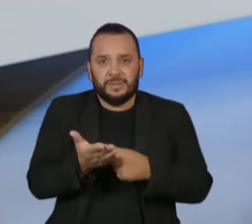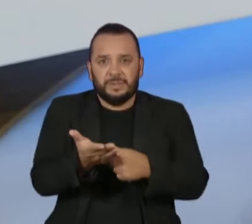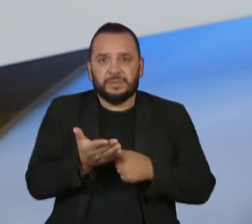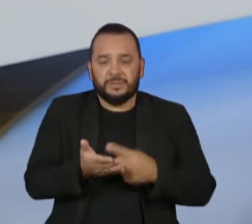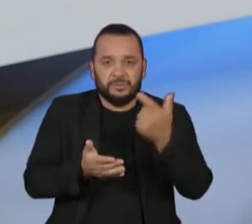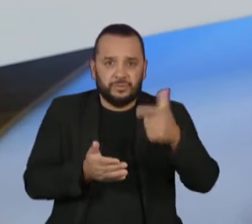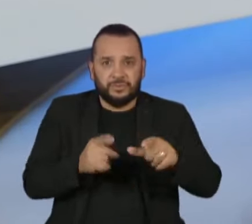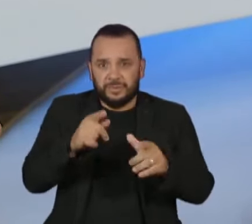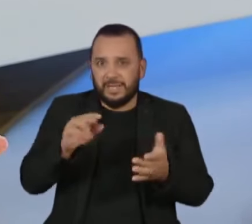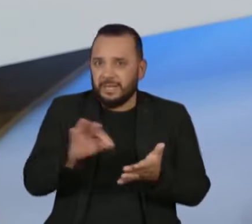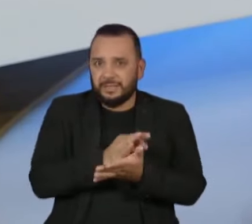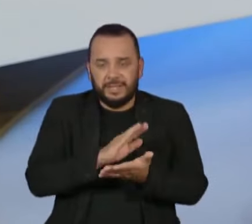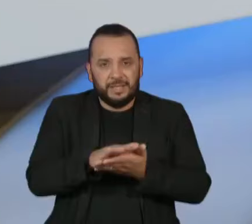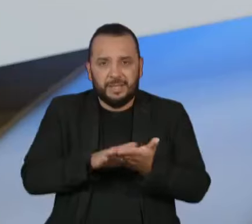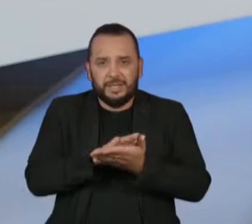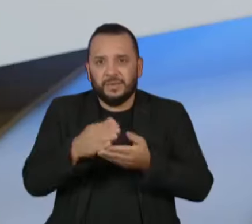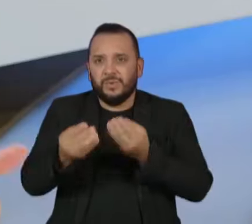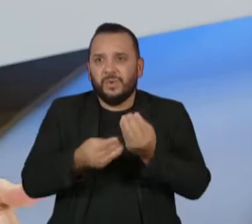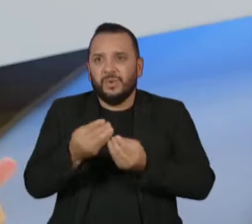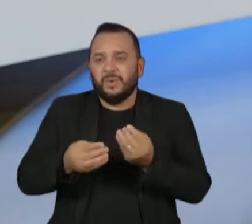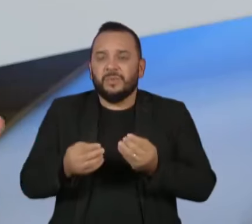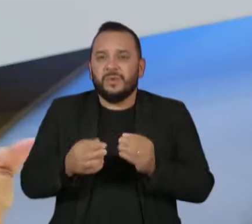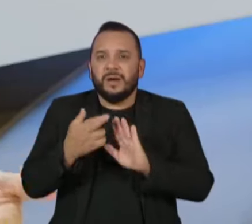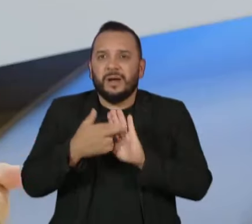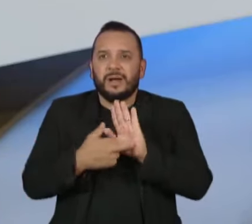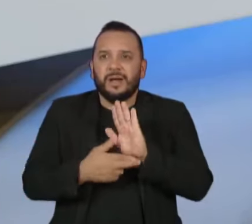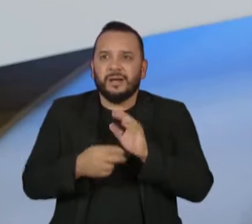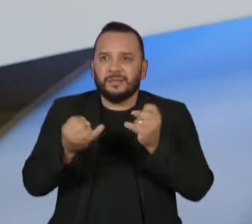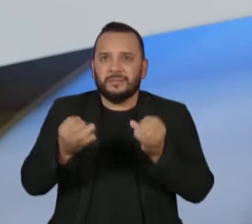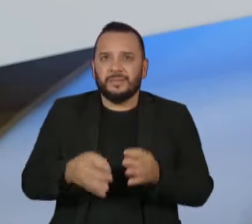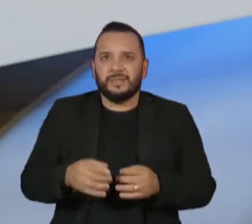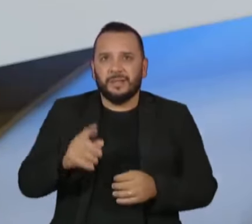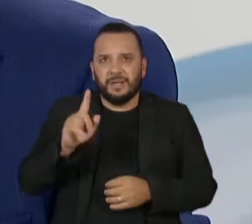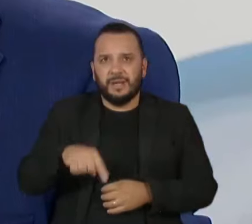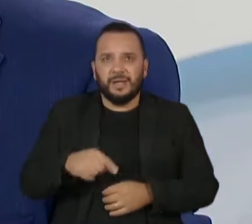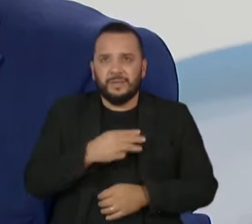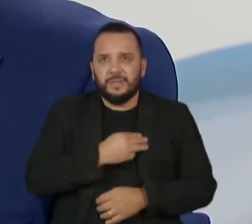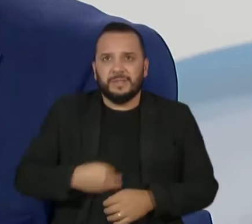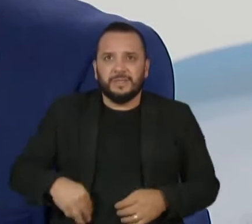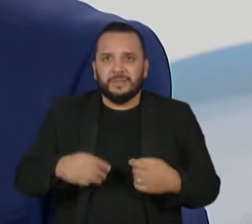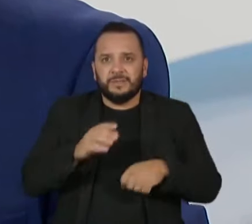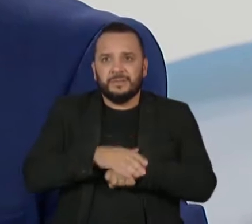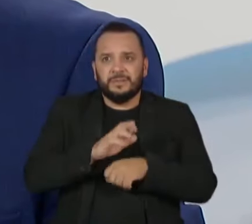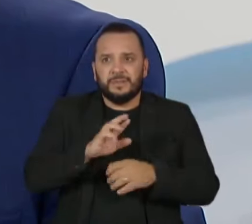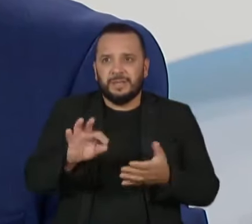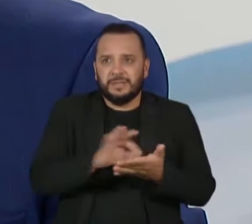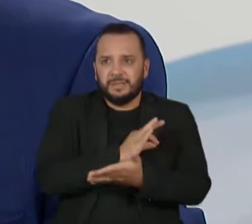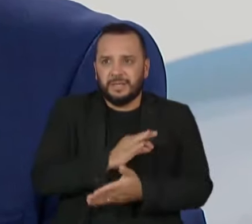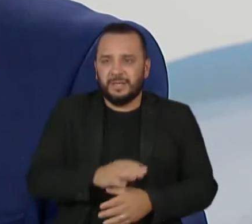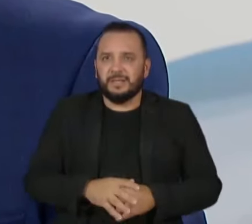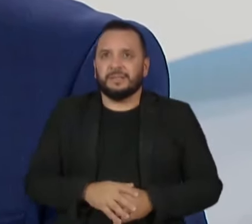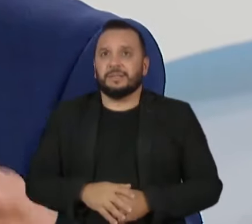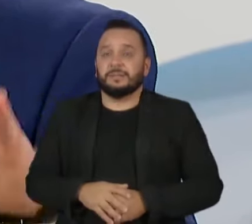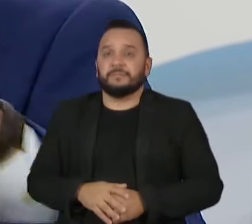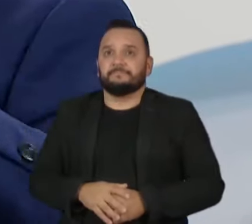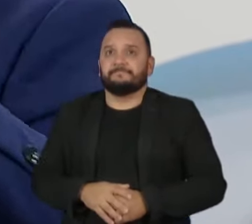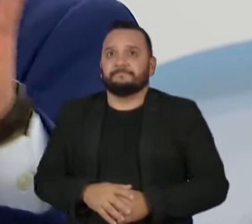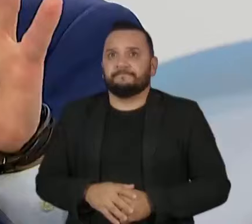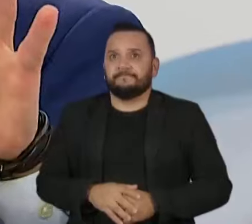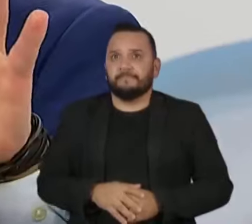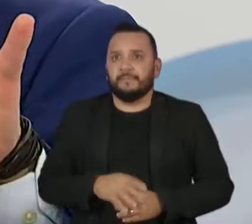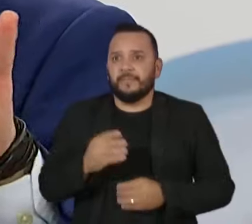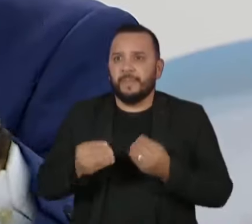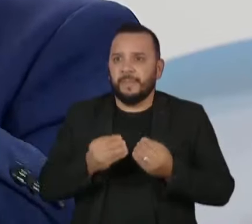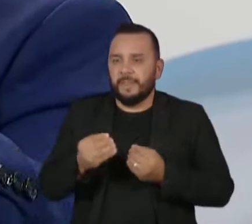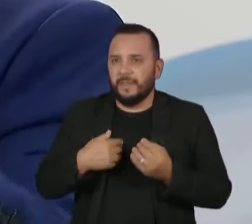Como é que vai ser feito isso diante dessa regra que determina explicitamente que é o ministro que deve assinar? Se esses acordos, como é que